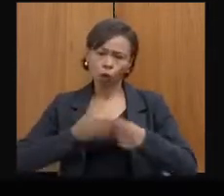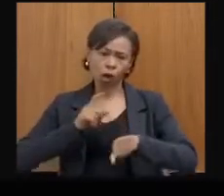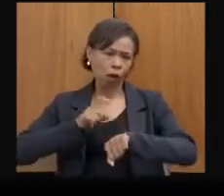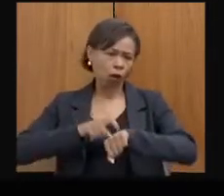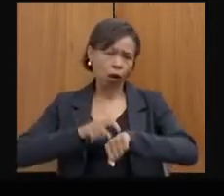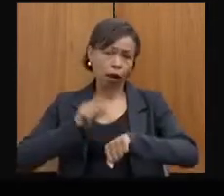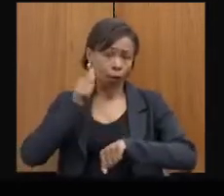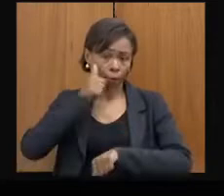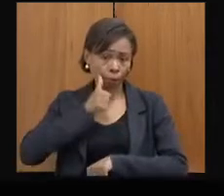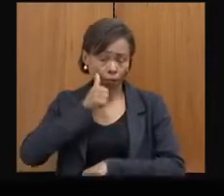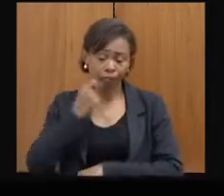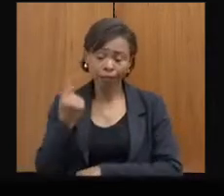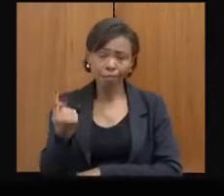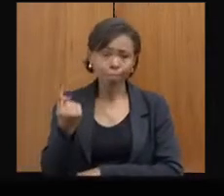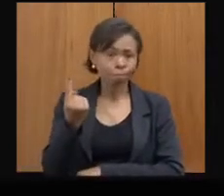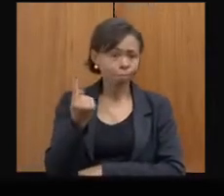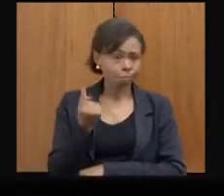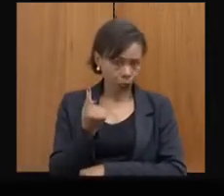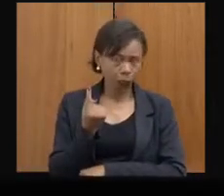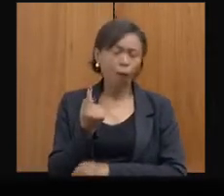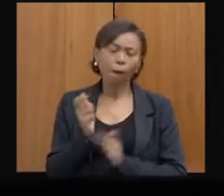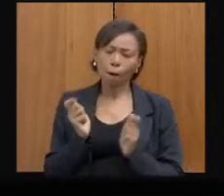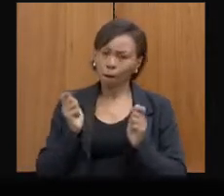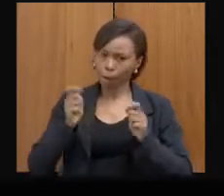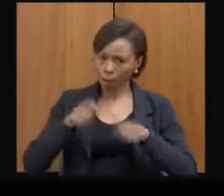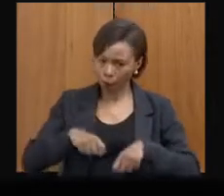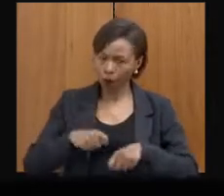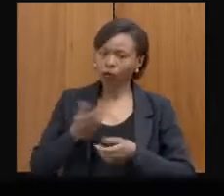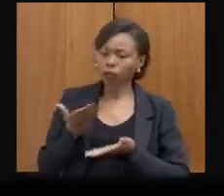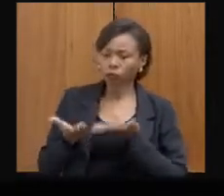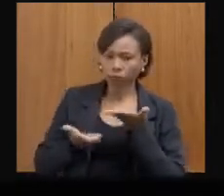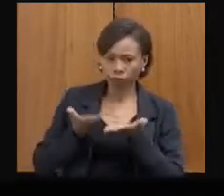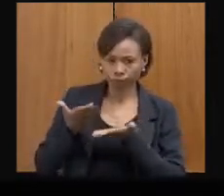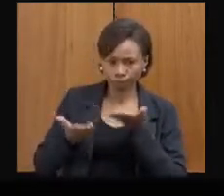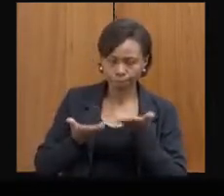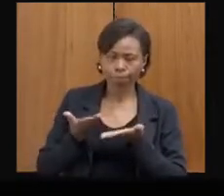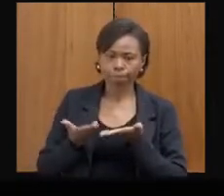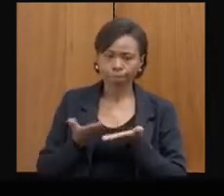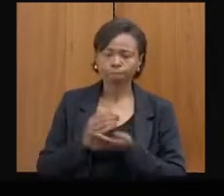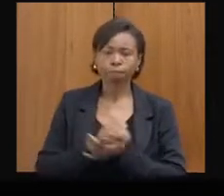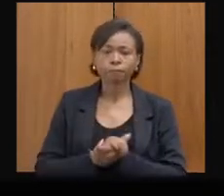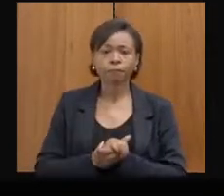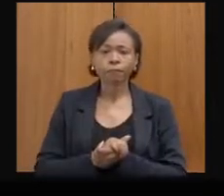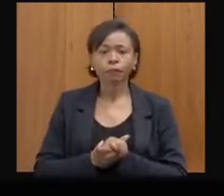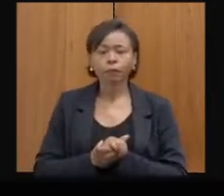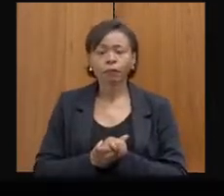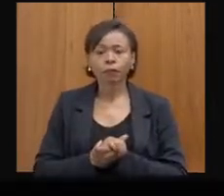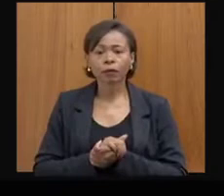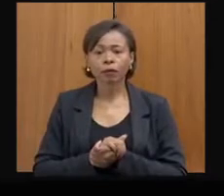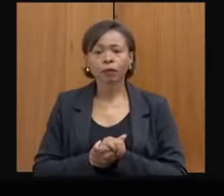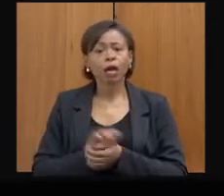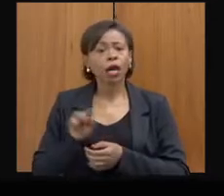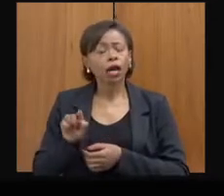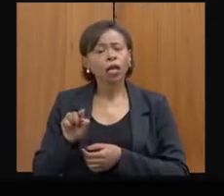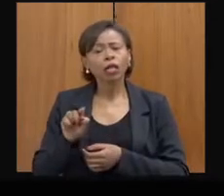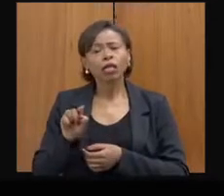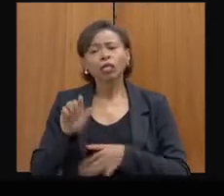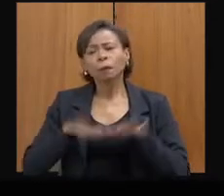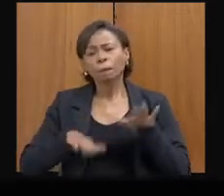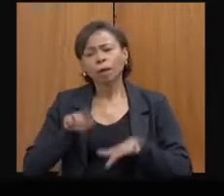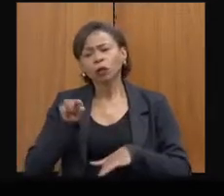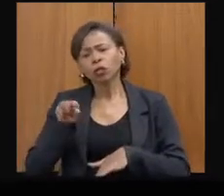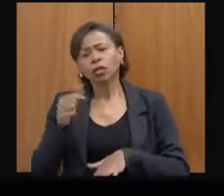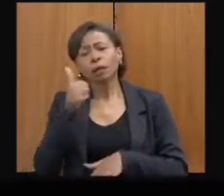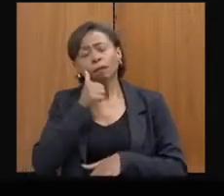e nos dias úteis, ela passa pelo atendimento e ali, de acordo com o que ela trouxer, né, porque nós